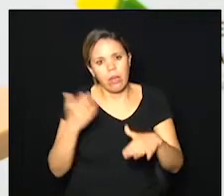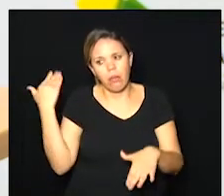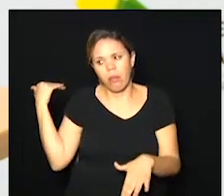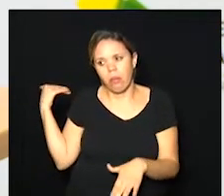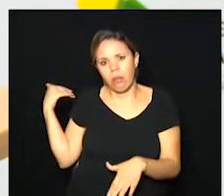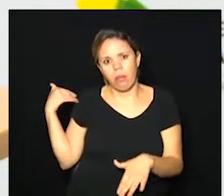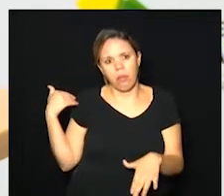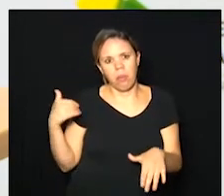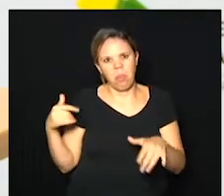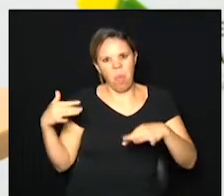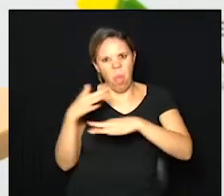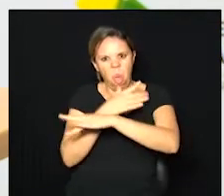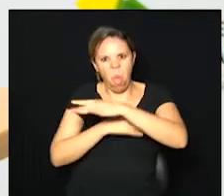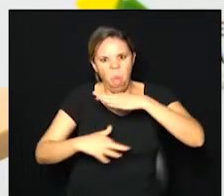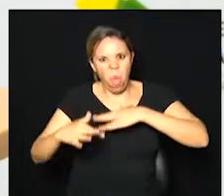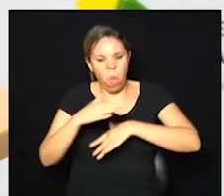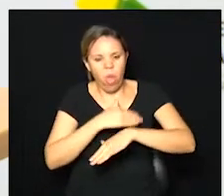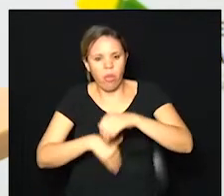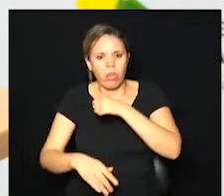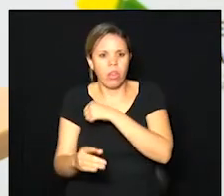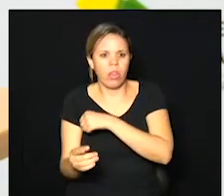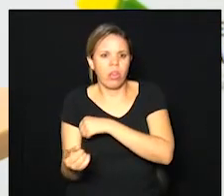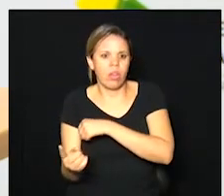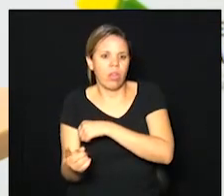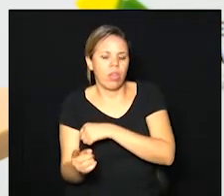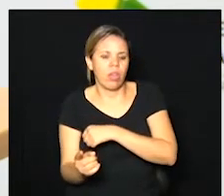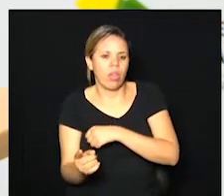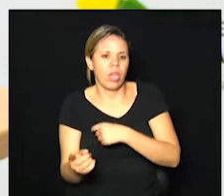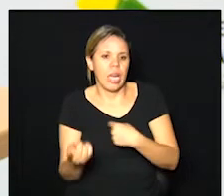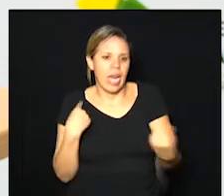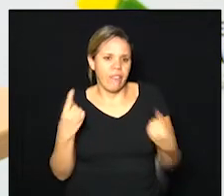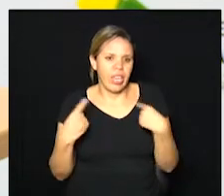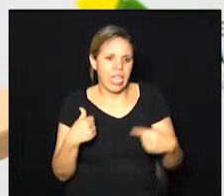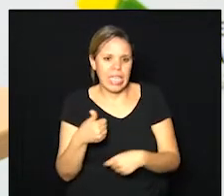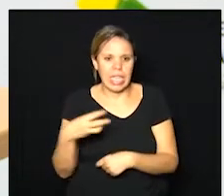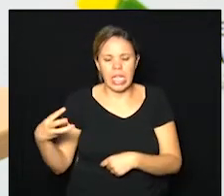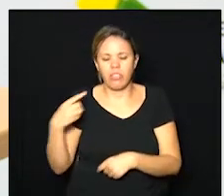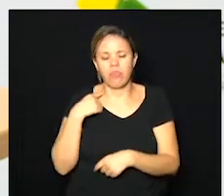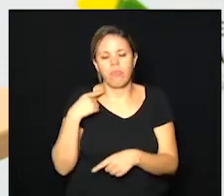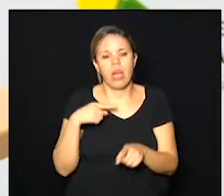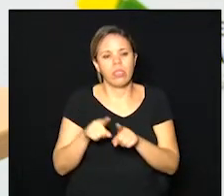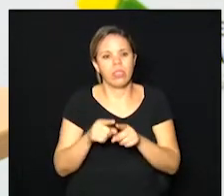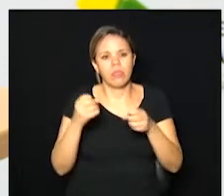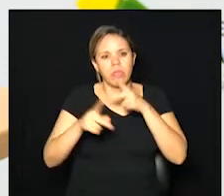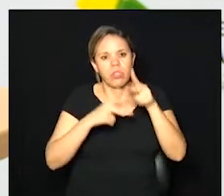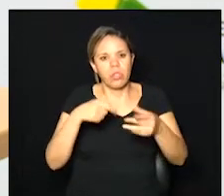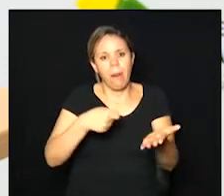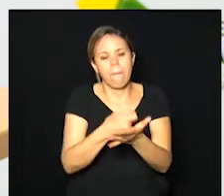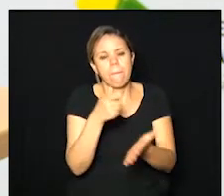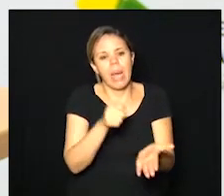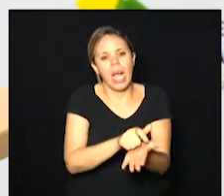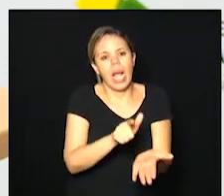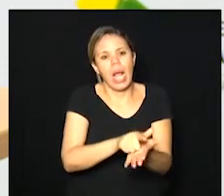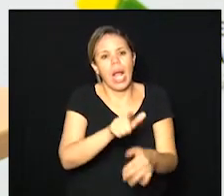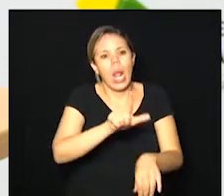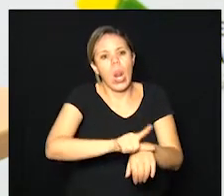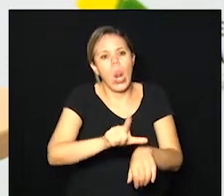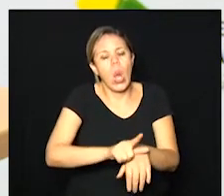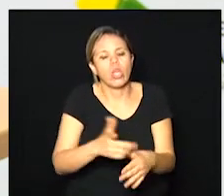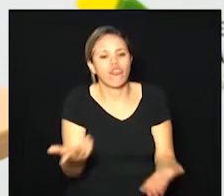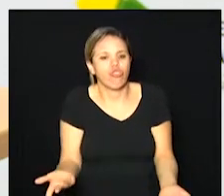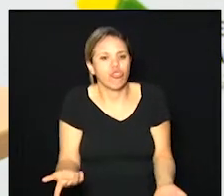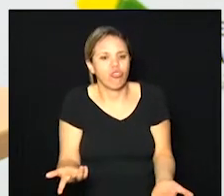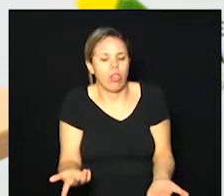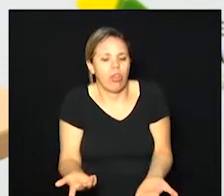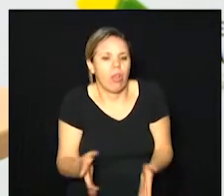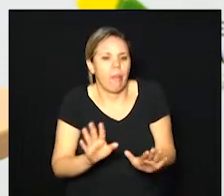multidão na 13 a justificativa é que muita gente tinha ido pagar o carnê eu quero ver se conversando